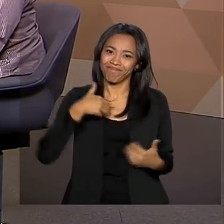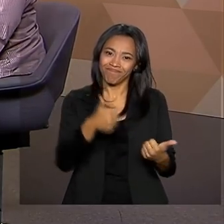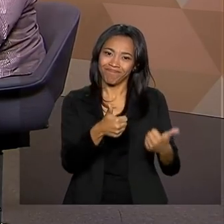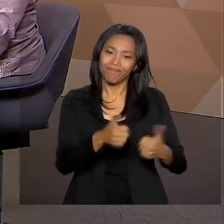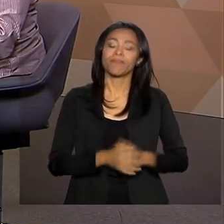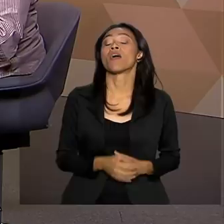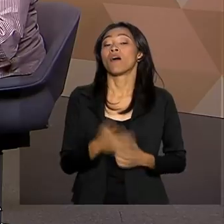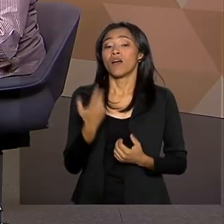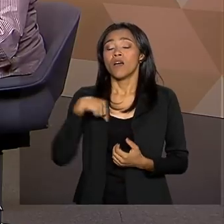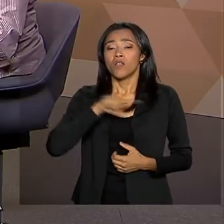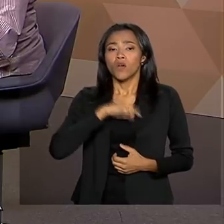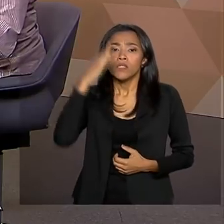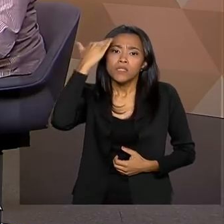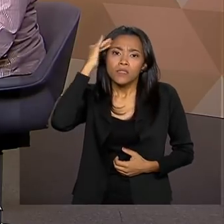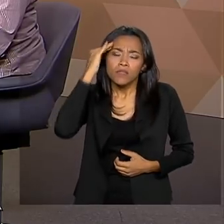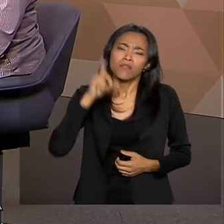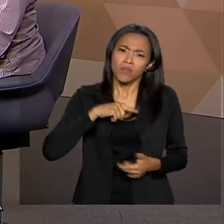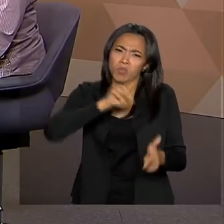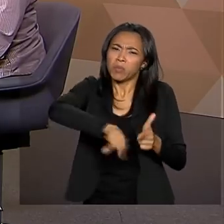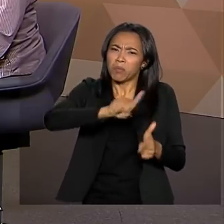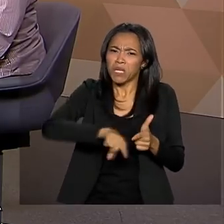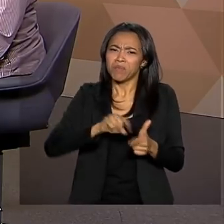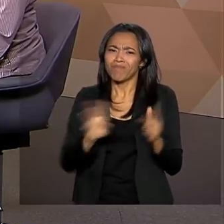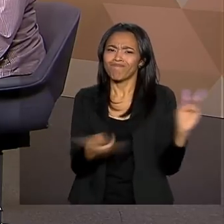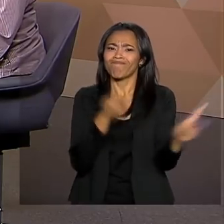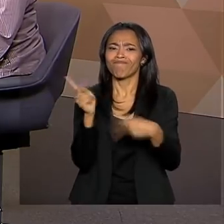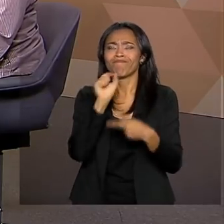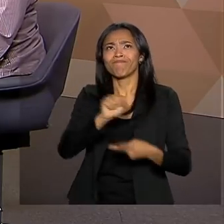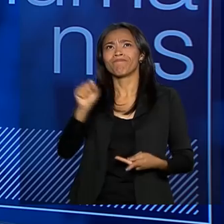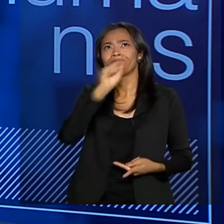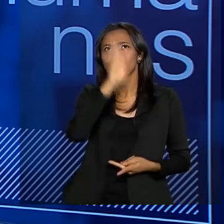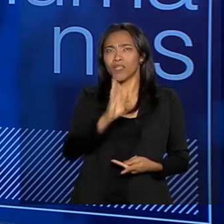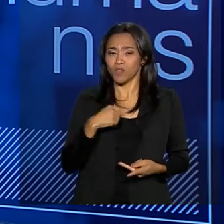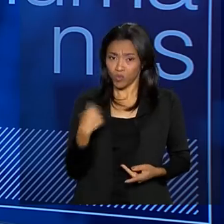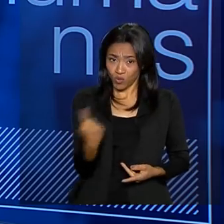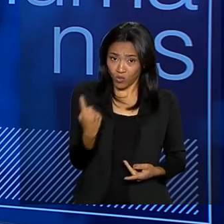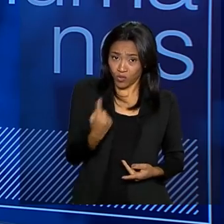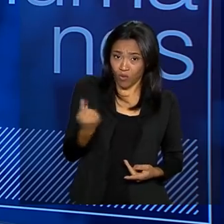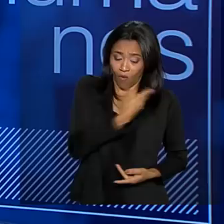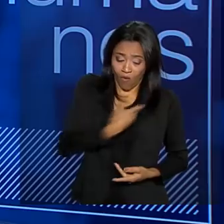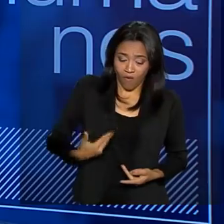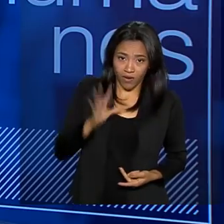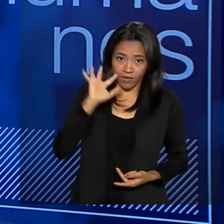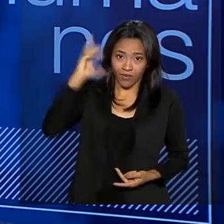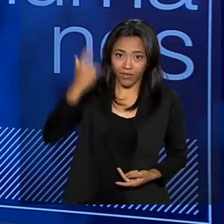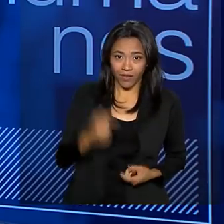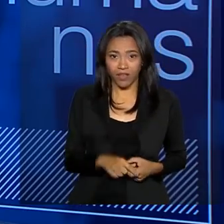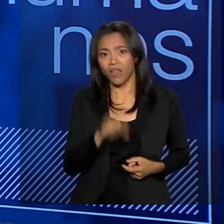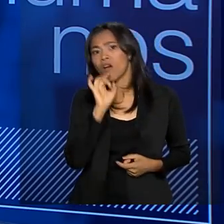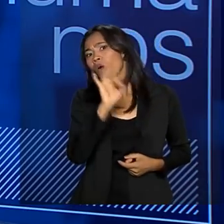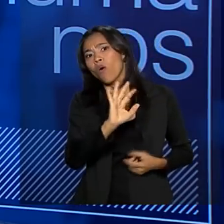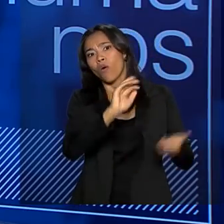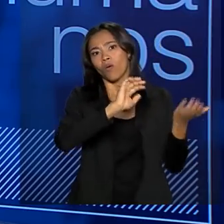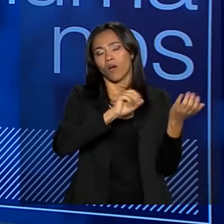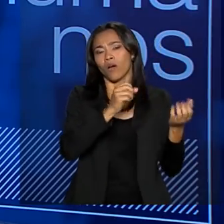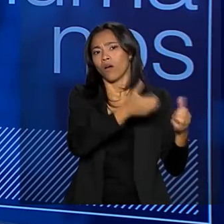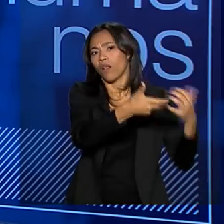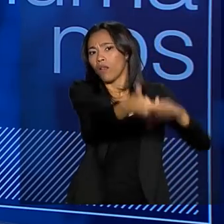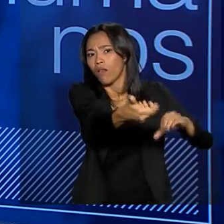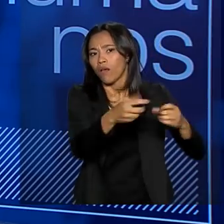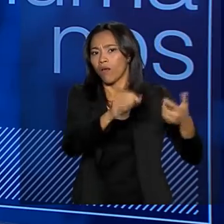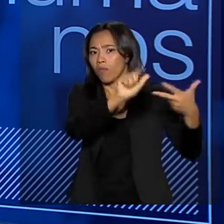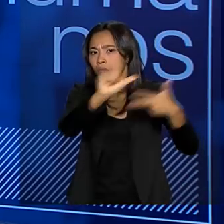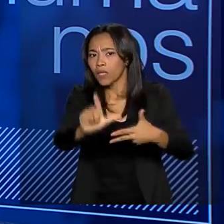estamos entendendo que nós temos alguns problemas no Brasil, que não é o governo sozinho que vai resolver e nem o legislativo, nem o judiciário sozinho.